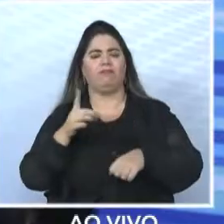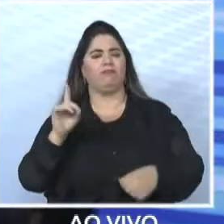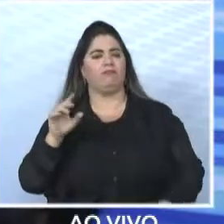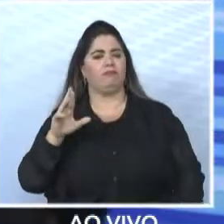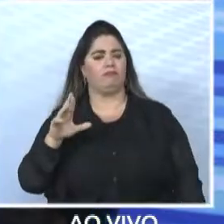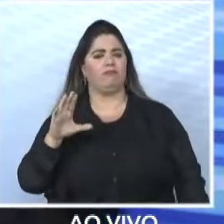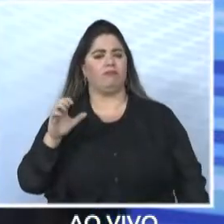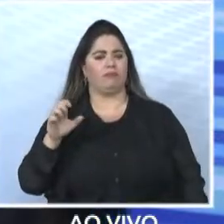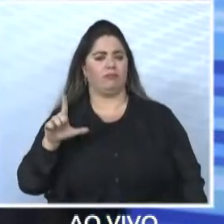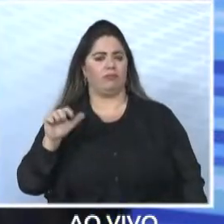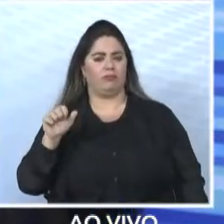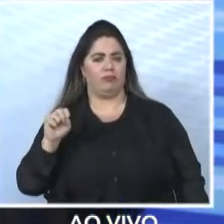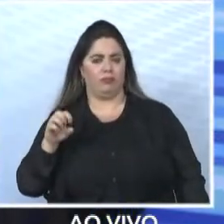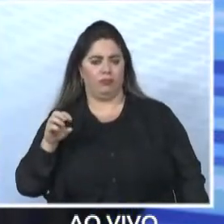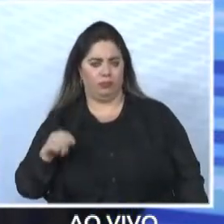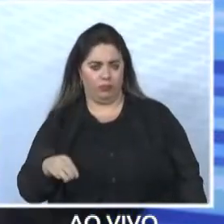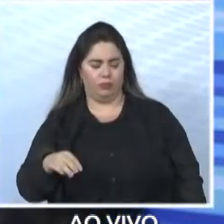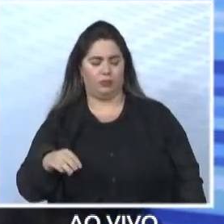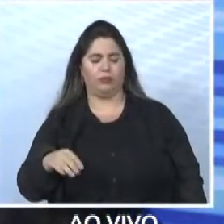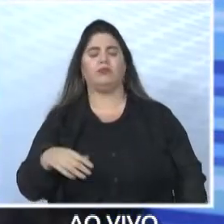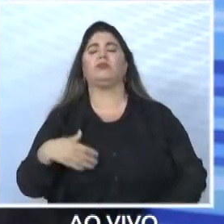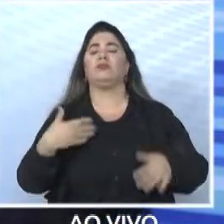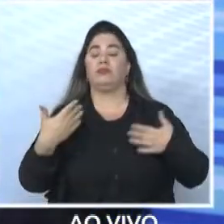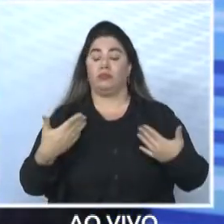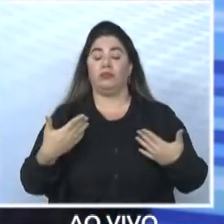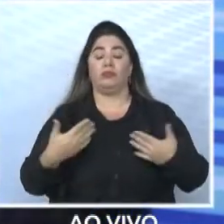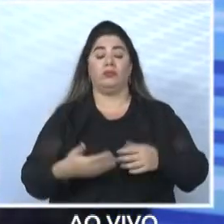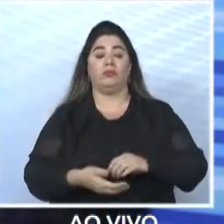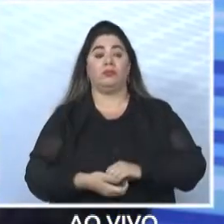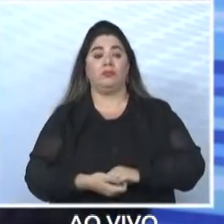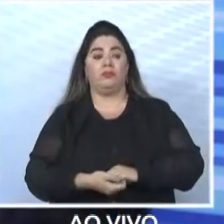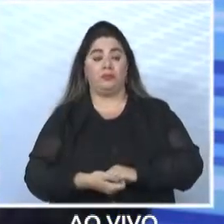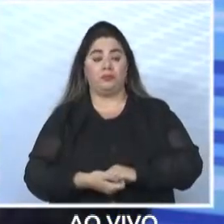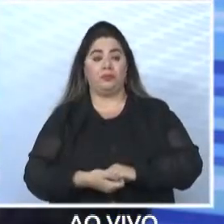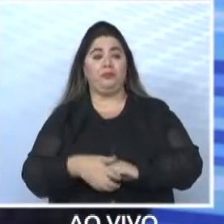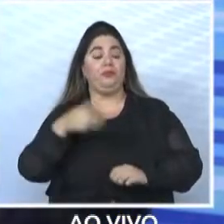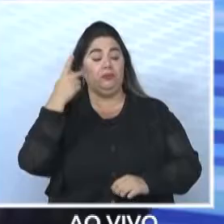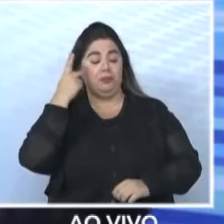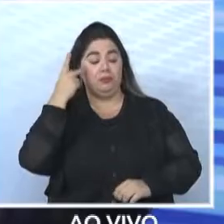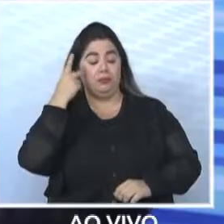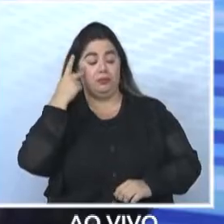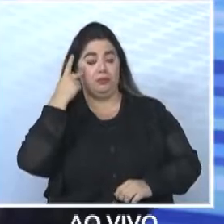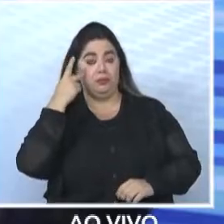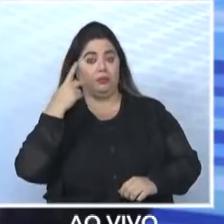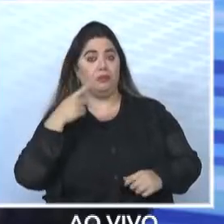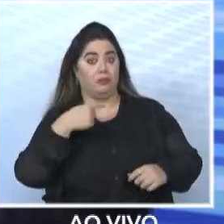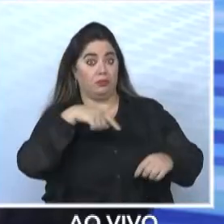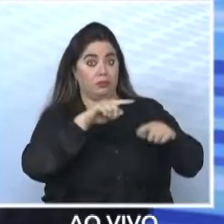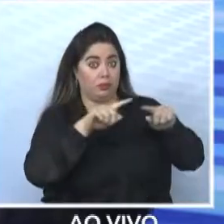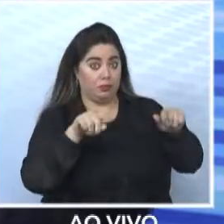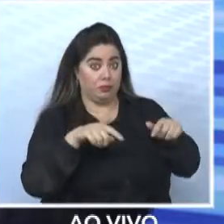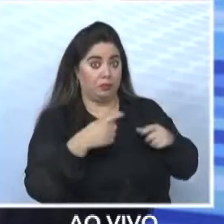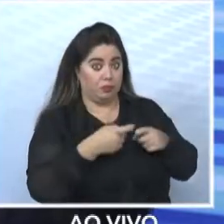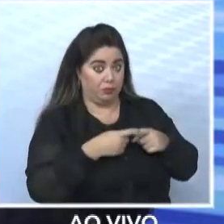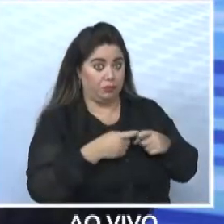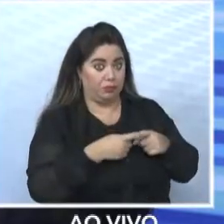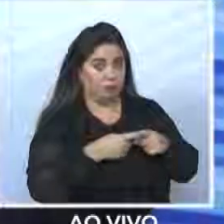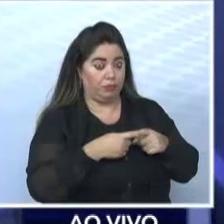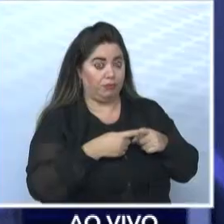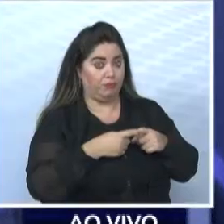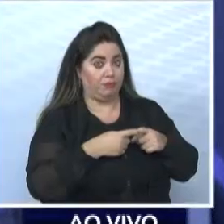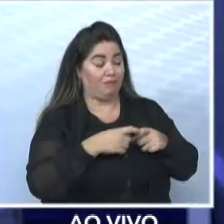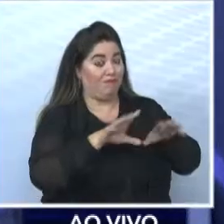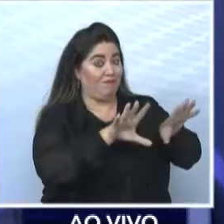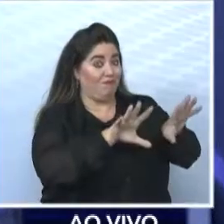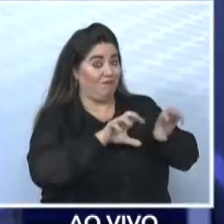do CRM 49236, de São Paulo, em seu consultório. Diante da suspeita de contaminação pelo